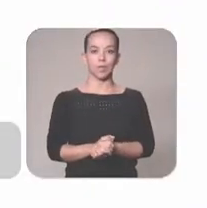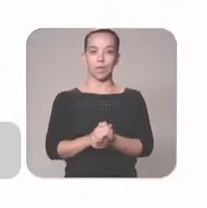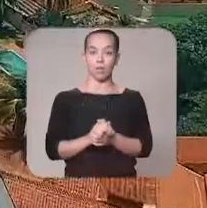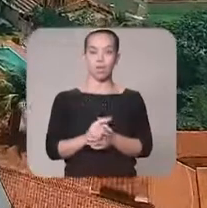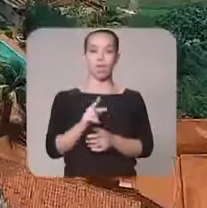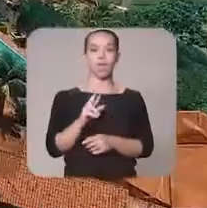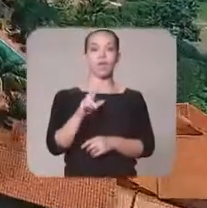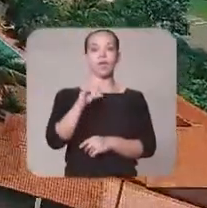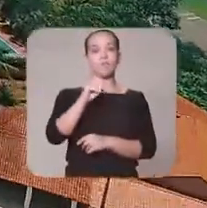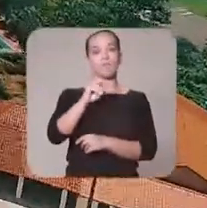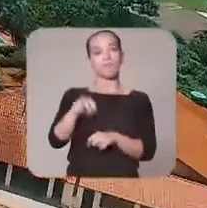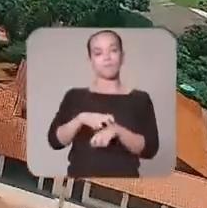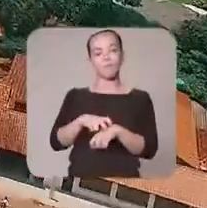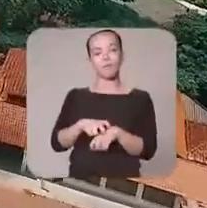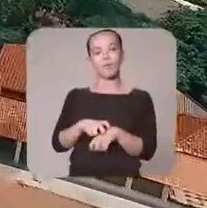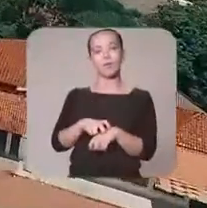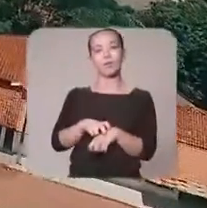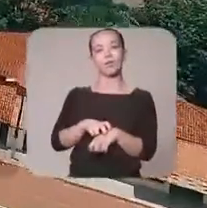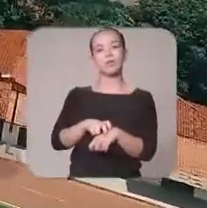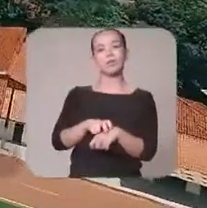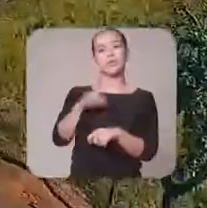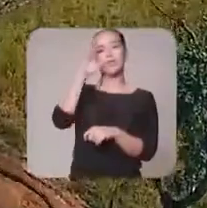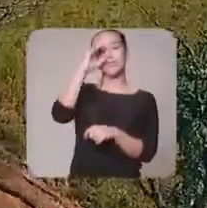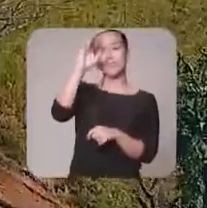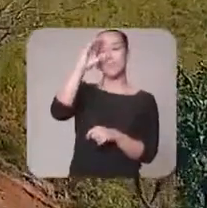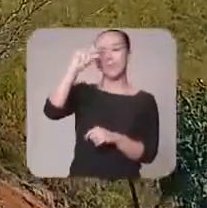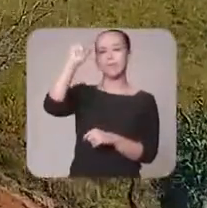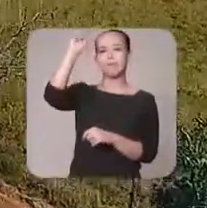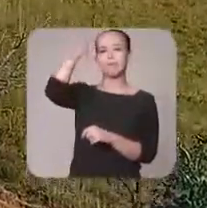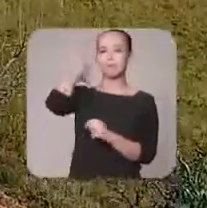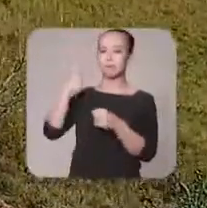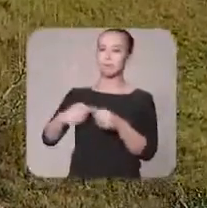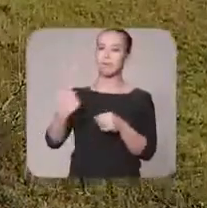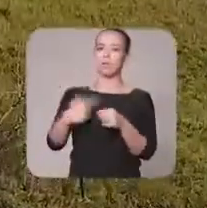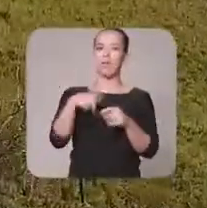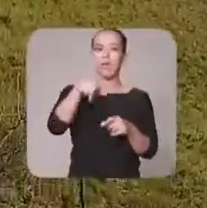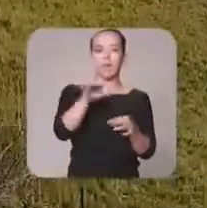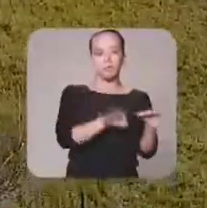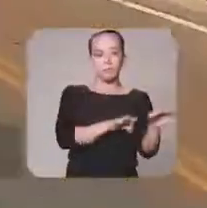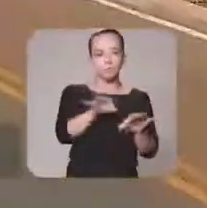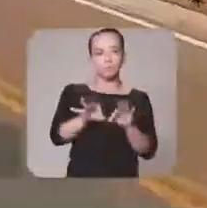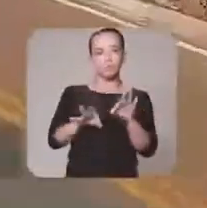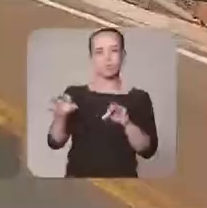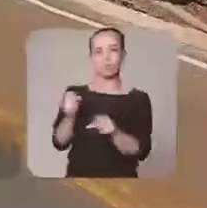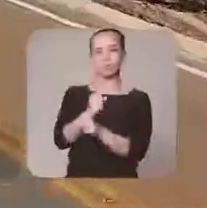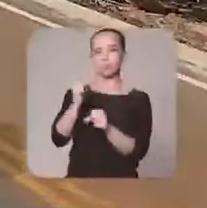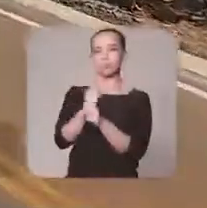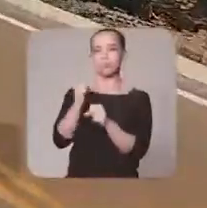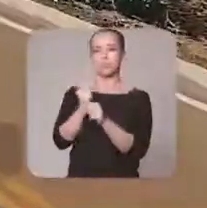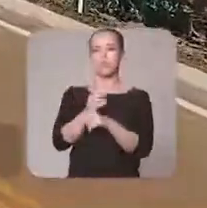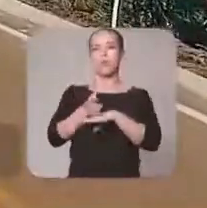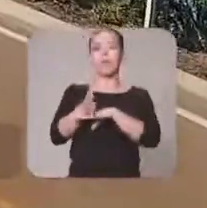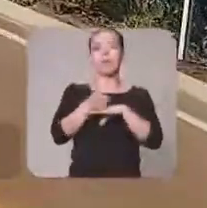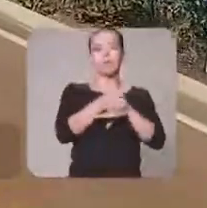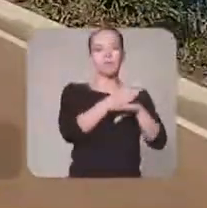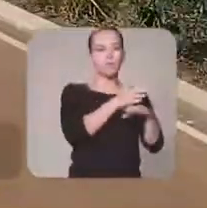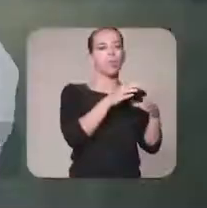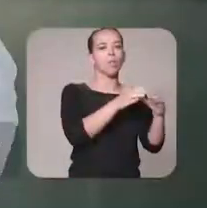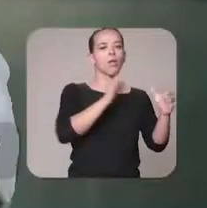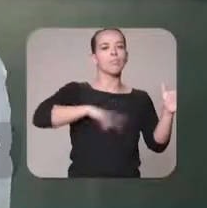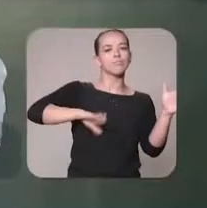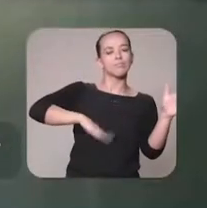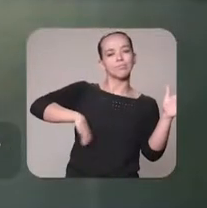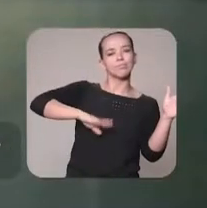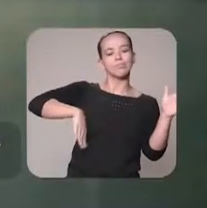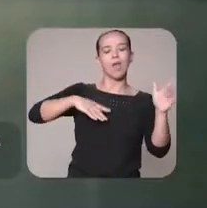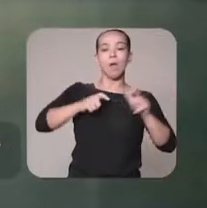Em Rio Verde, realizamos o sonho antigo da cidade, que era a revitalização e reconstrução do acesso aos balneários.